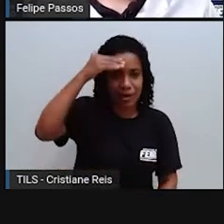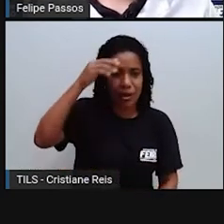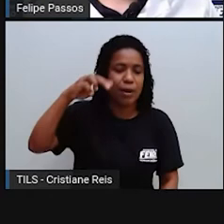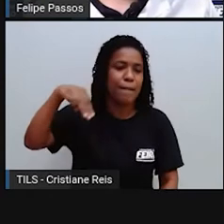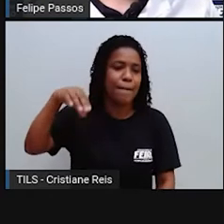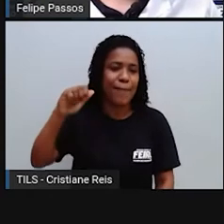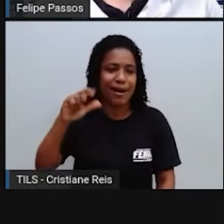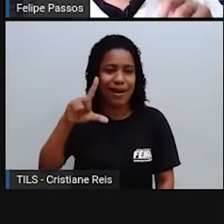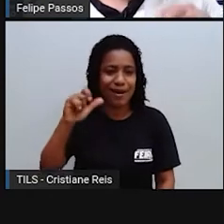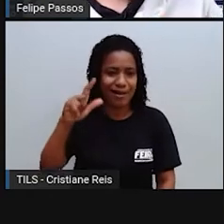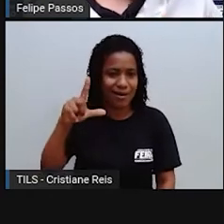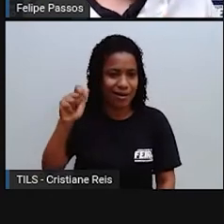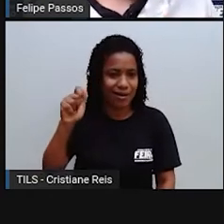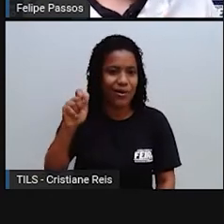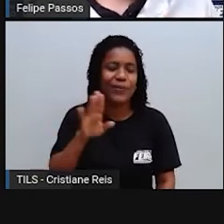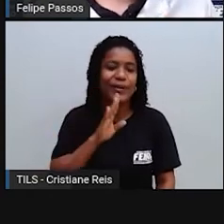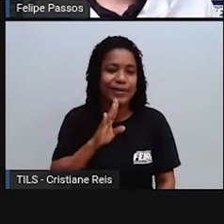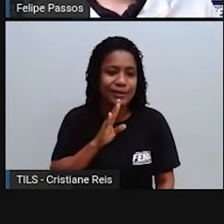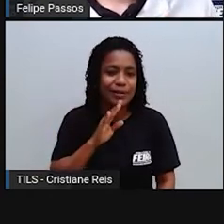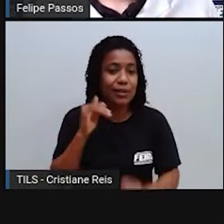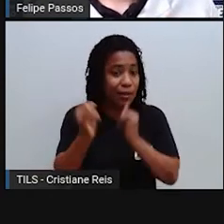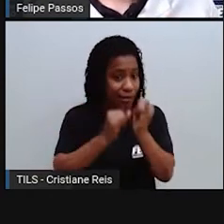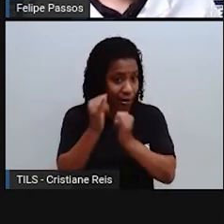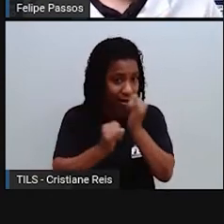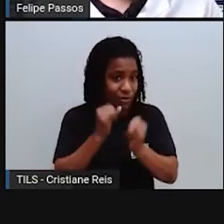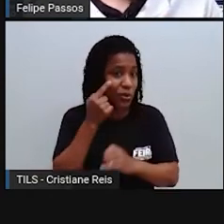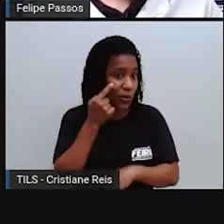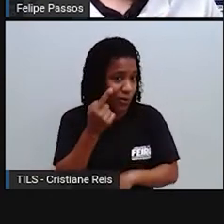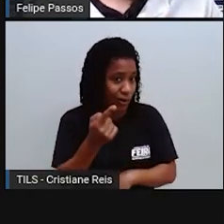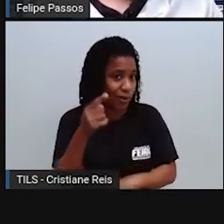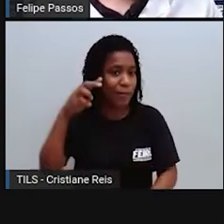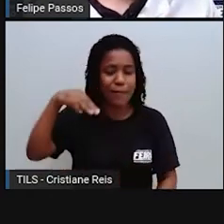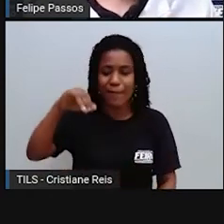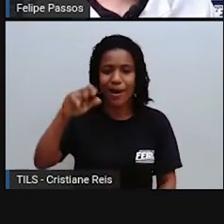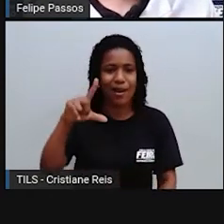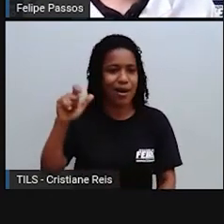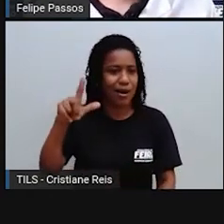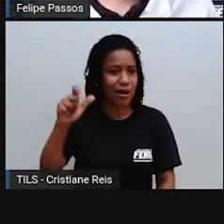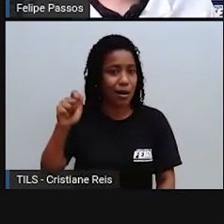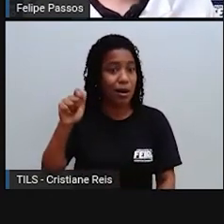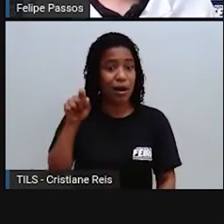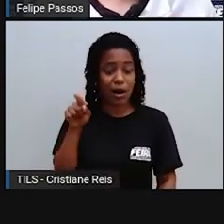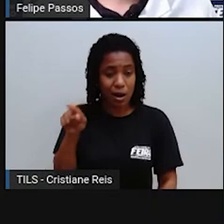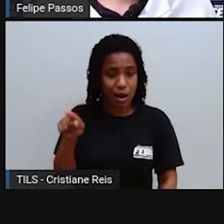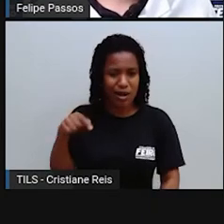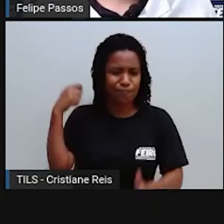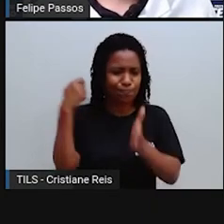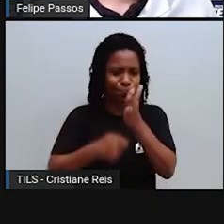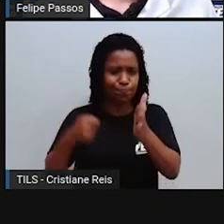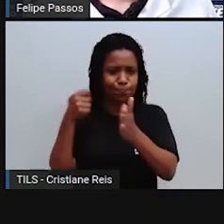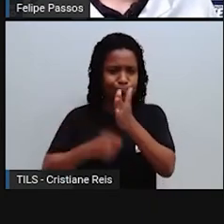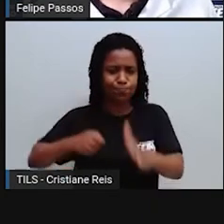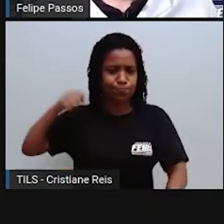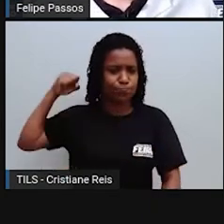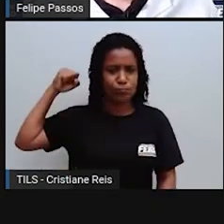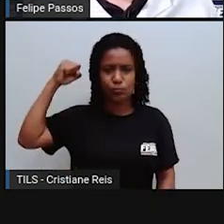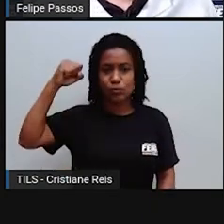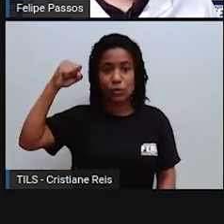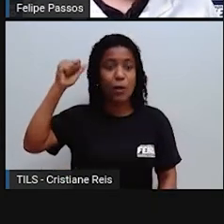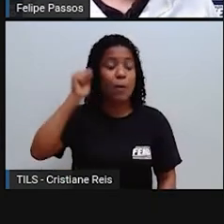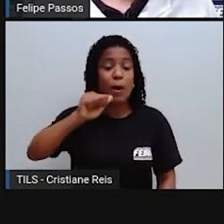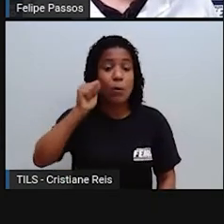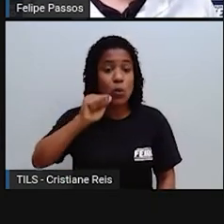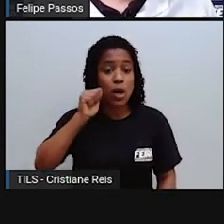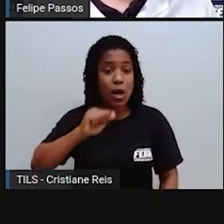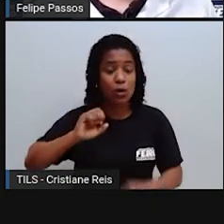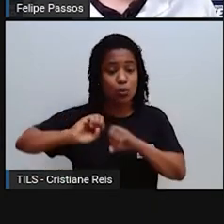já ouviram falar de Malala? Depois dê uma olhadinha na internet aí. Tem várias lutas para que as mulheres tenham acesso à educação. Aumentar